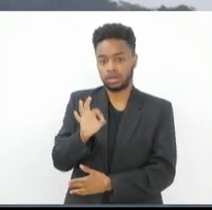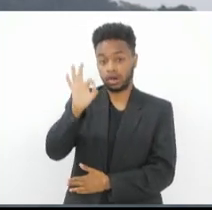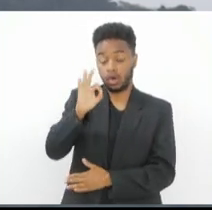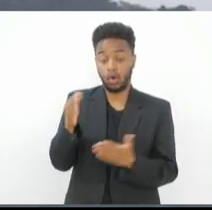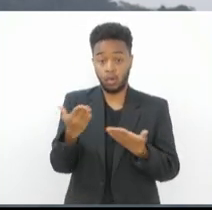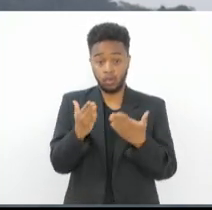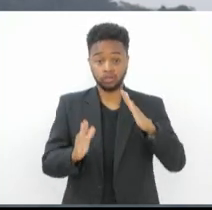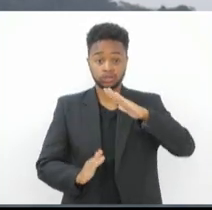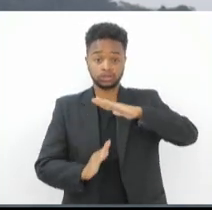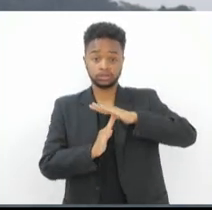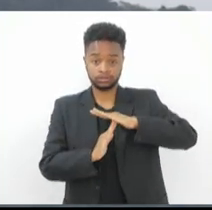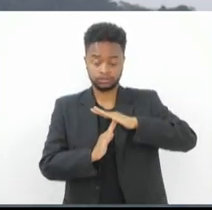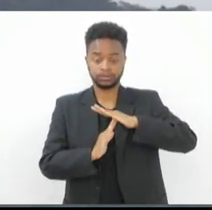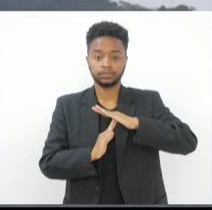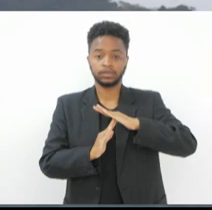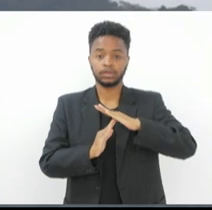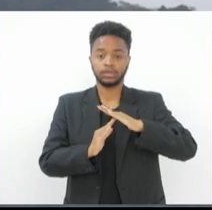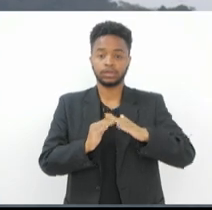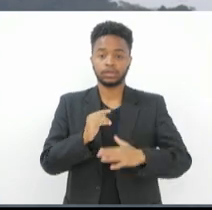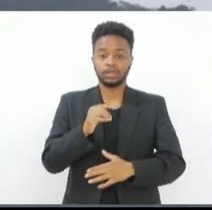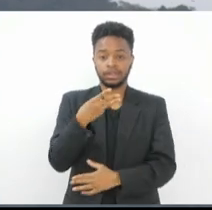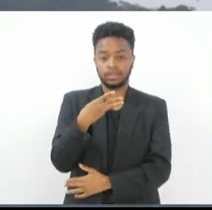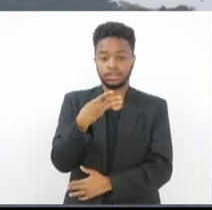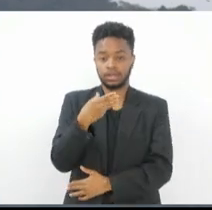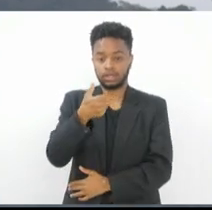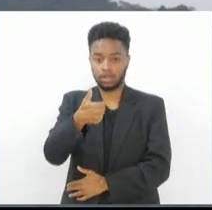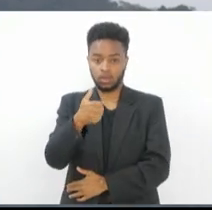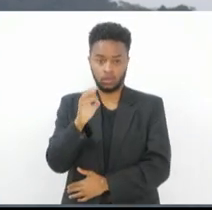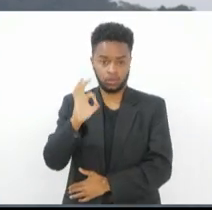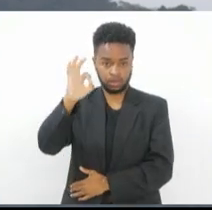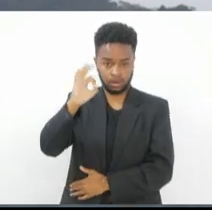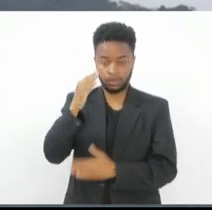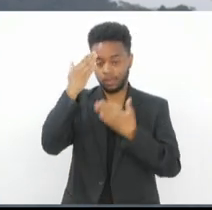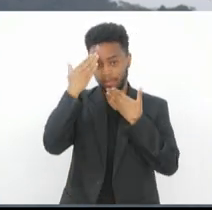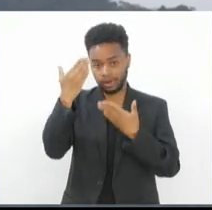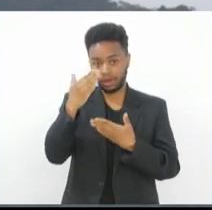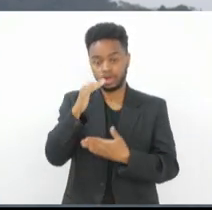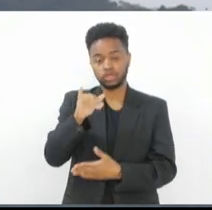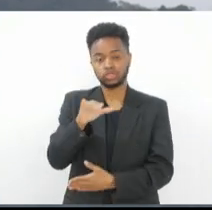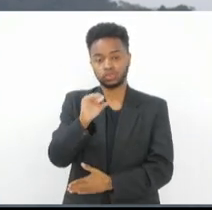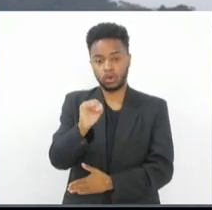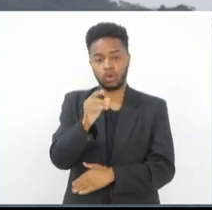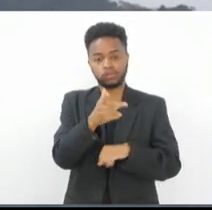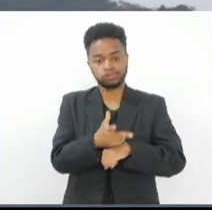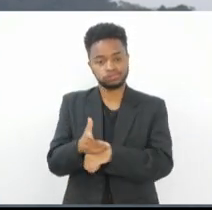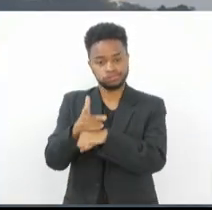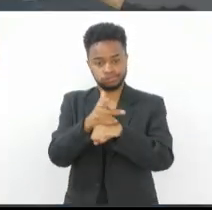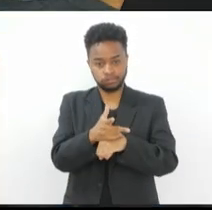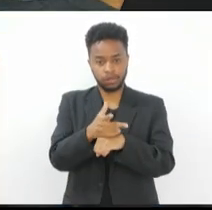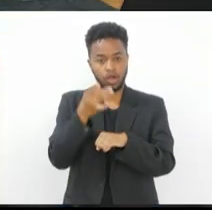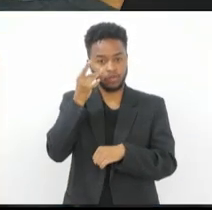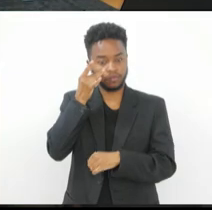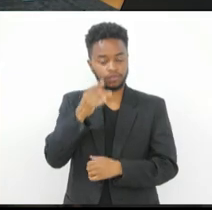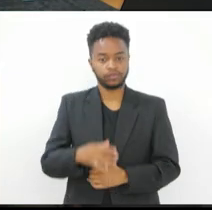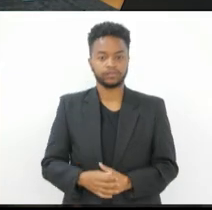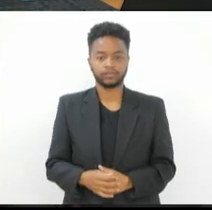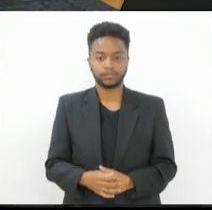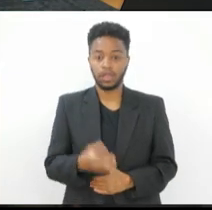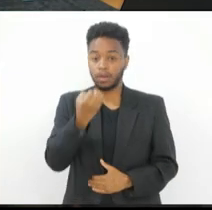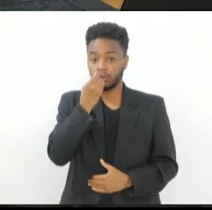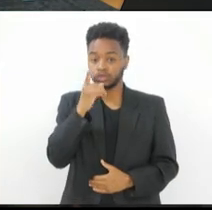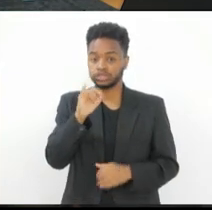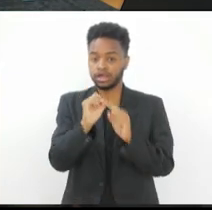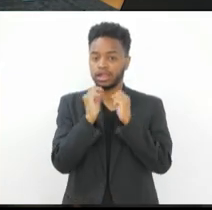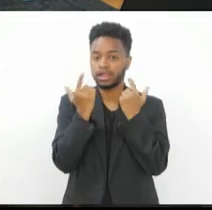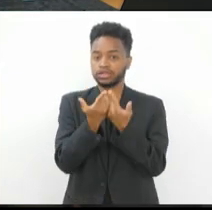a máxima prevista para hoje é de 31 graus. Obrigado, João Apolônio, pelas imagens ao vivo. O Bom